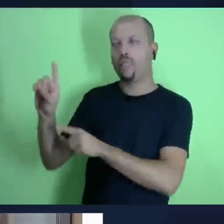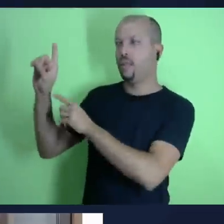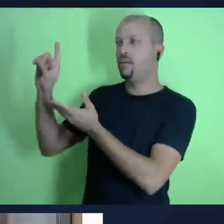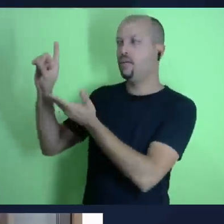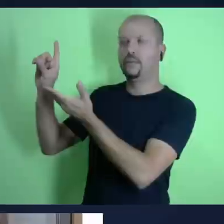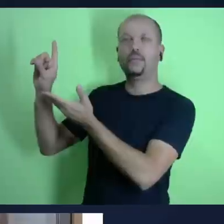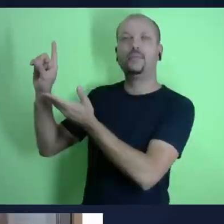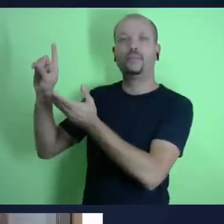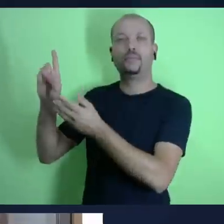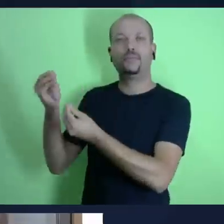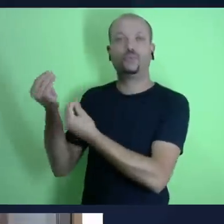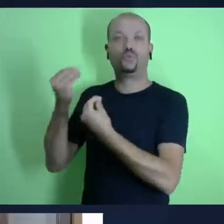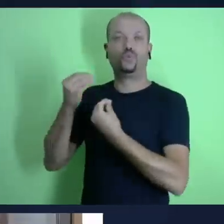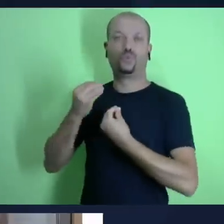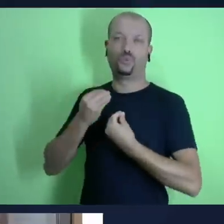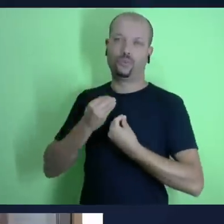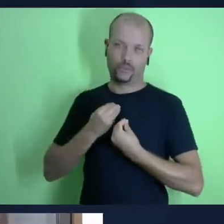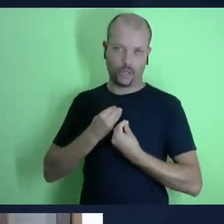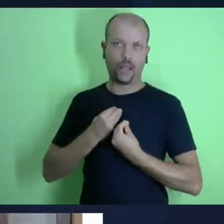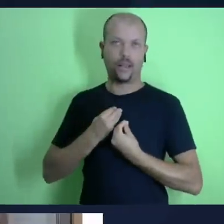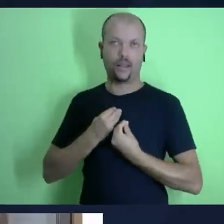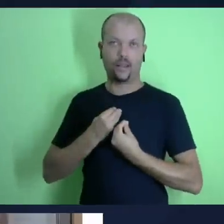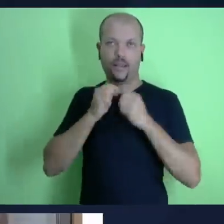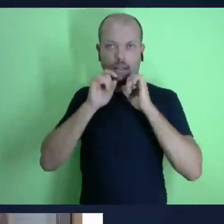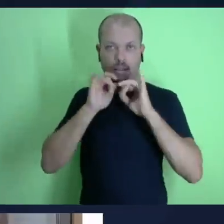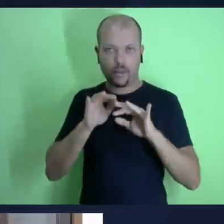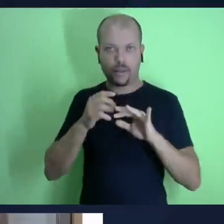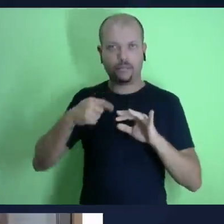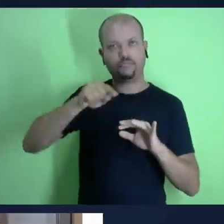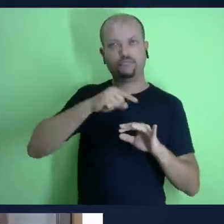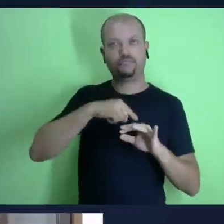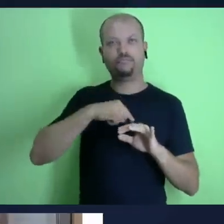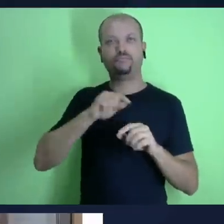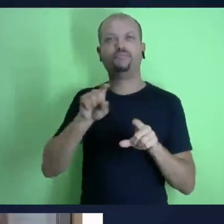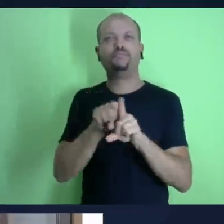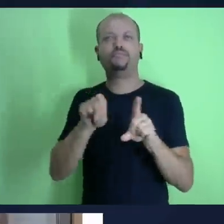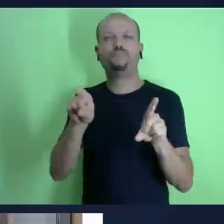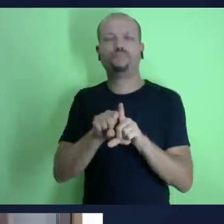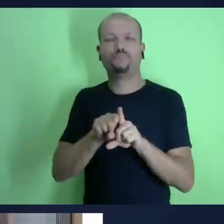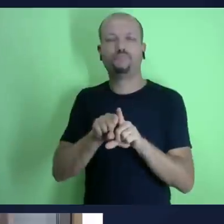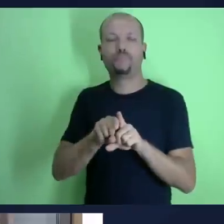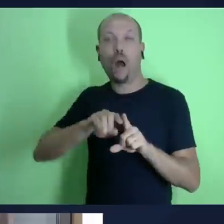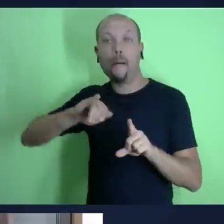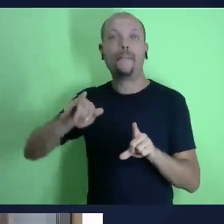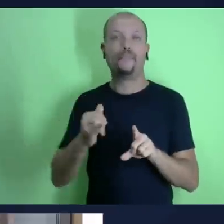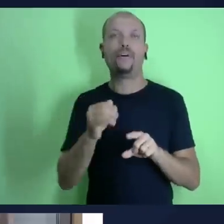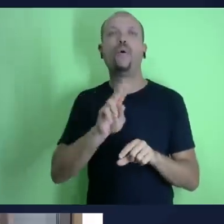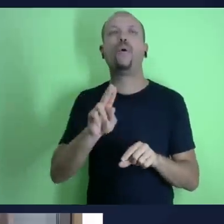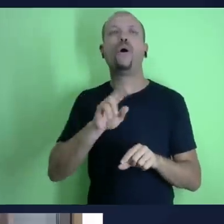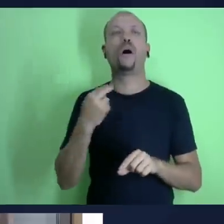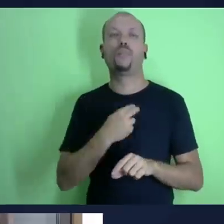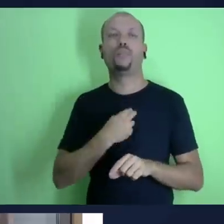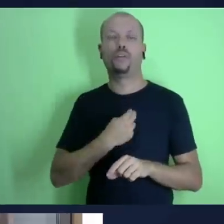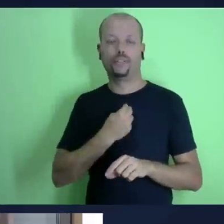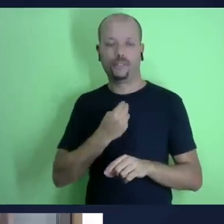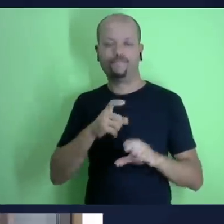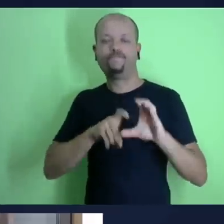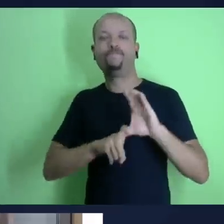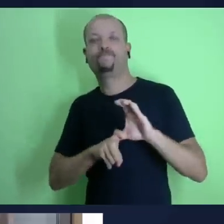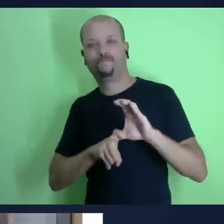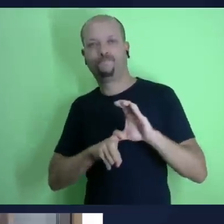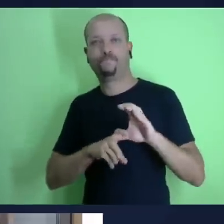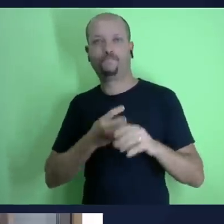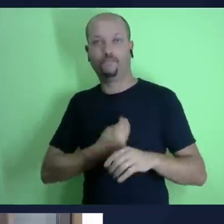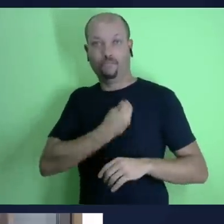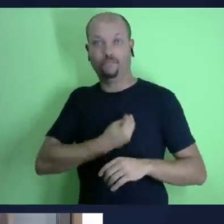às vezes a maioria das pessoas se restringe a isso né recebe os bens e olha apenas para o seu umbigo